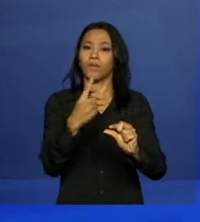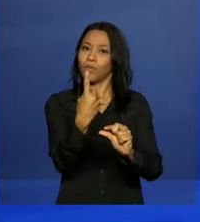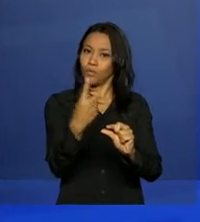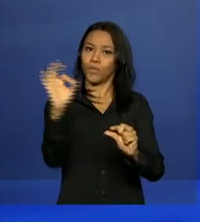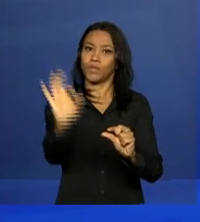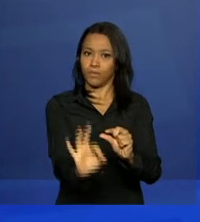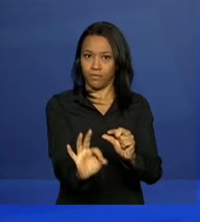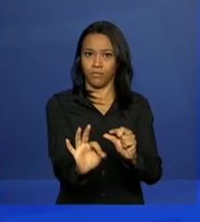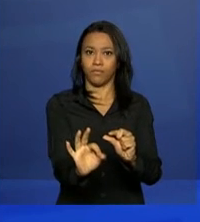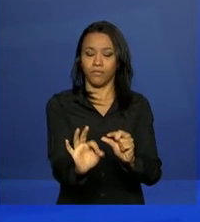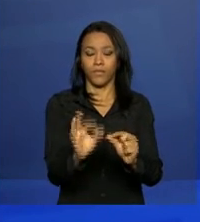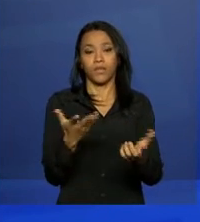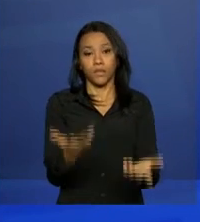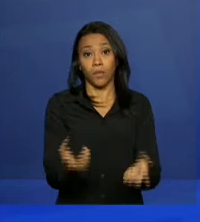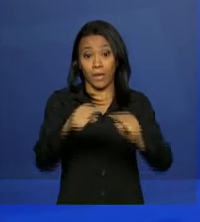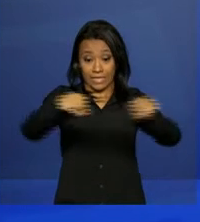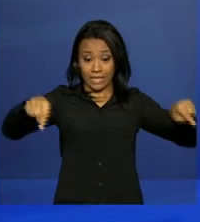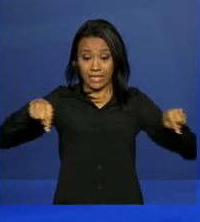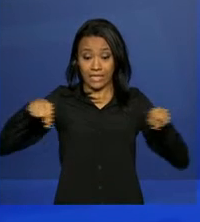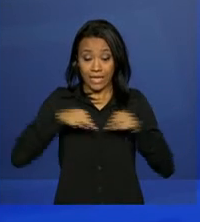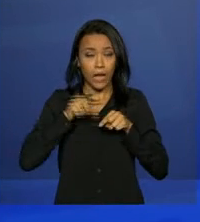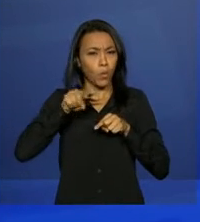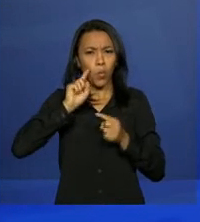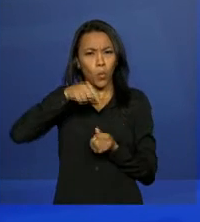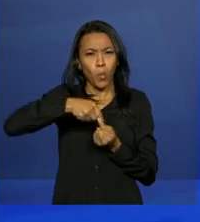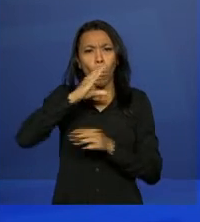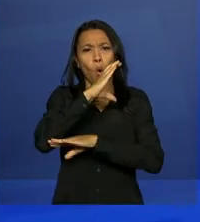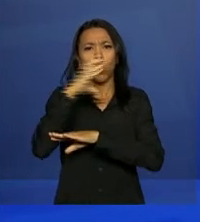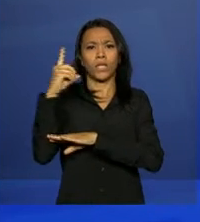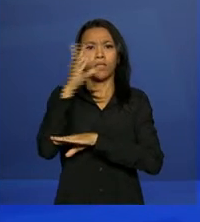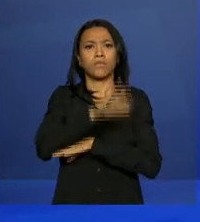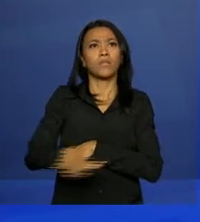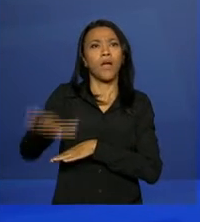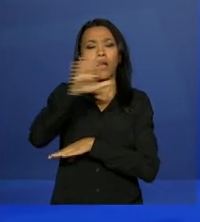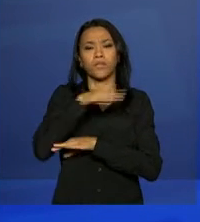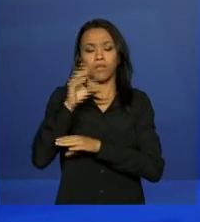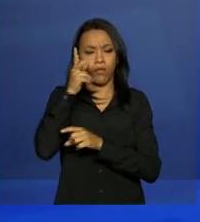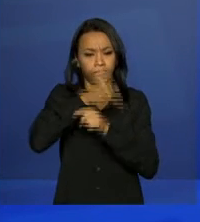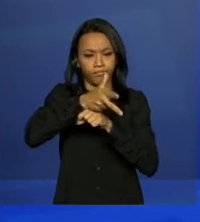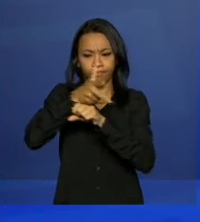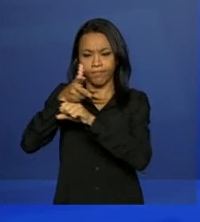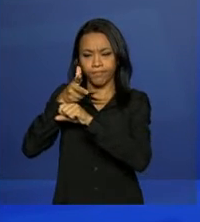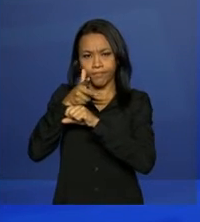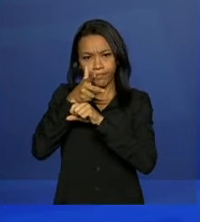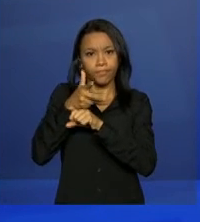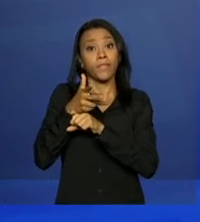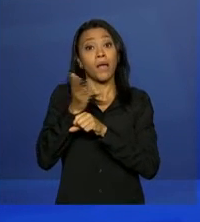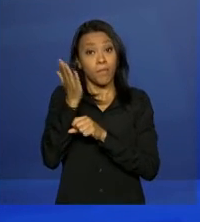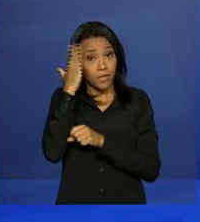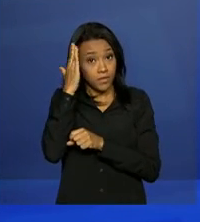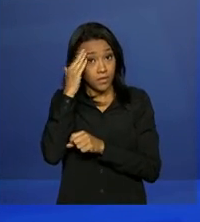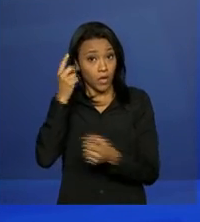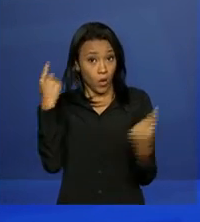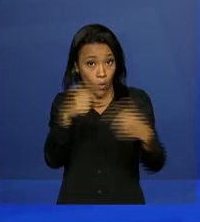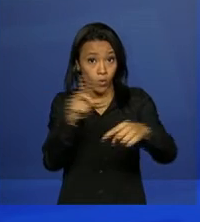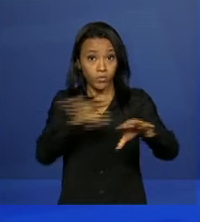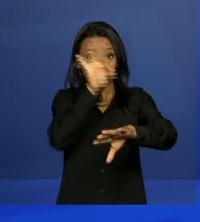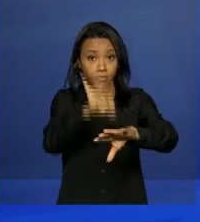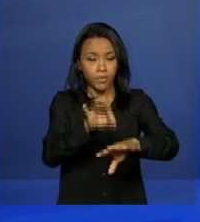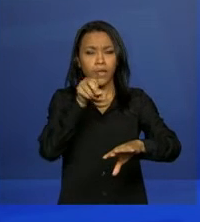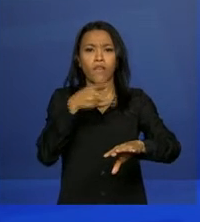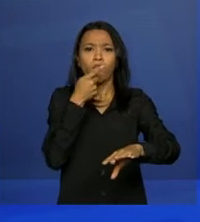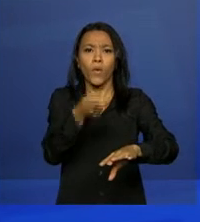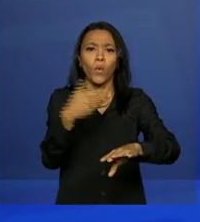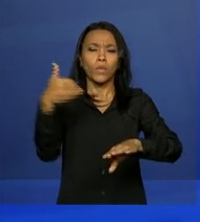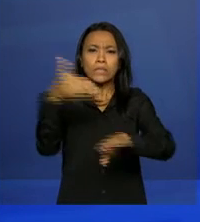1%. A Sala Nacional de Coordenação de Controle do Plano de Combate ao Aedes aegypti contabilizou a recusa